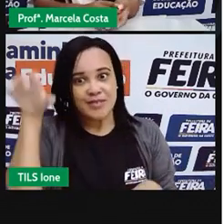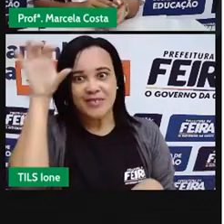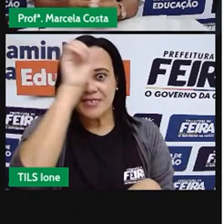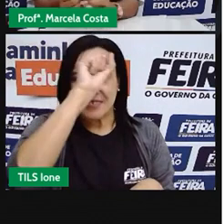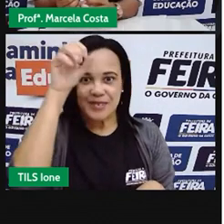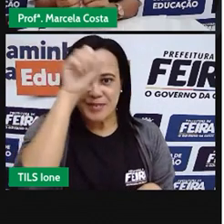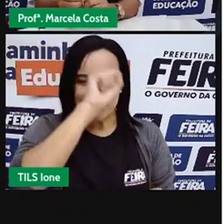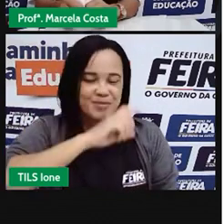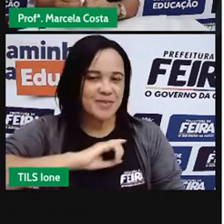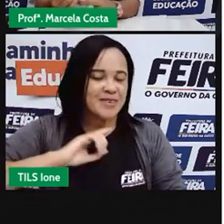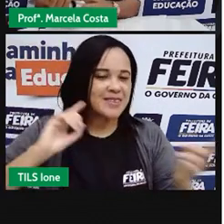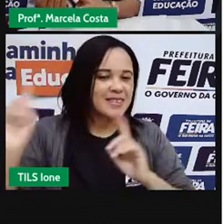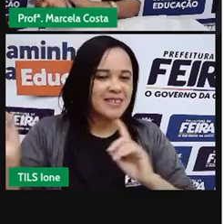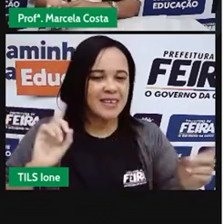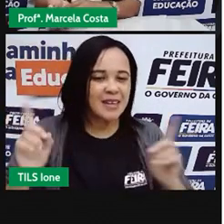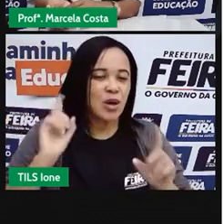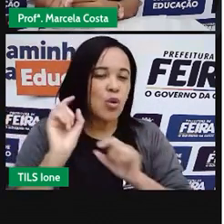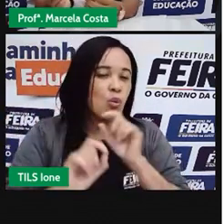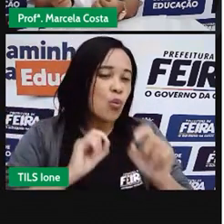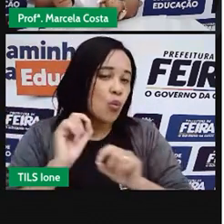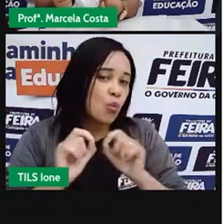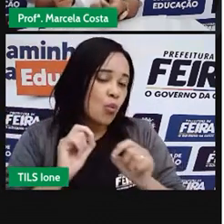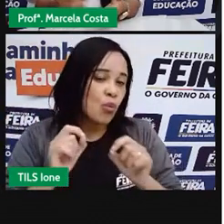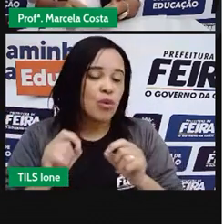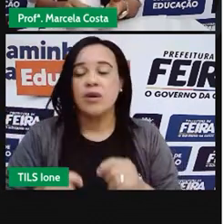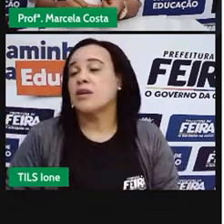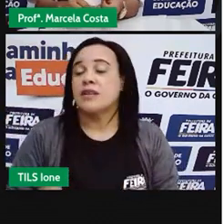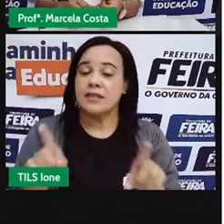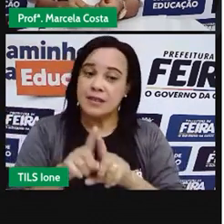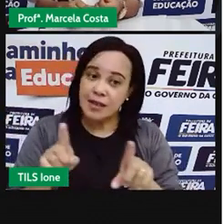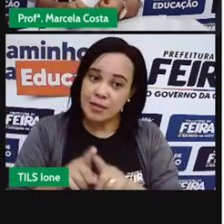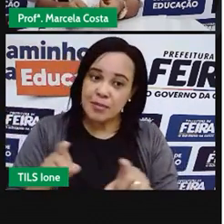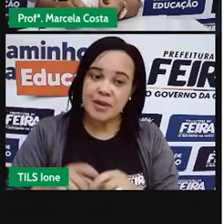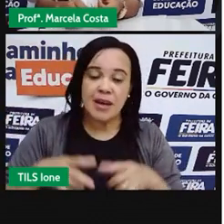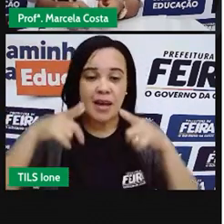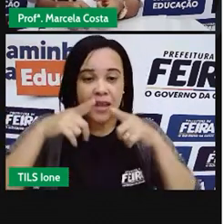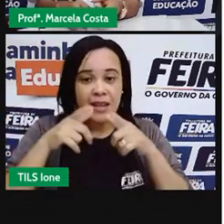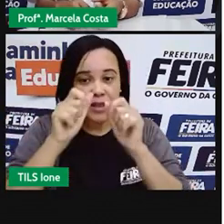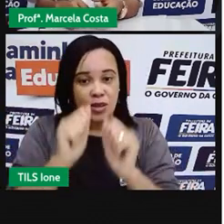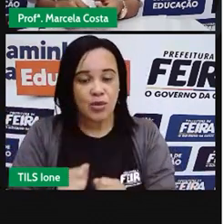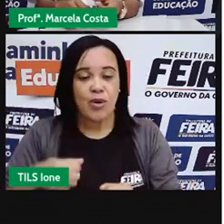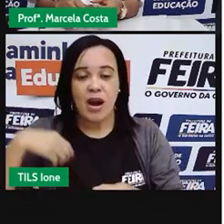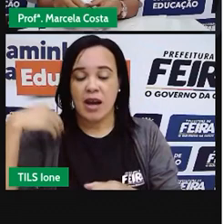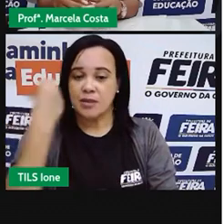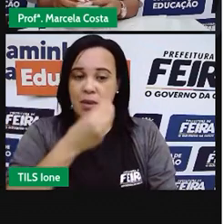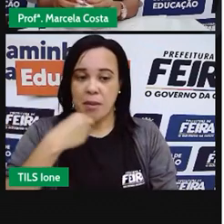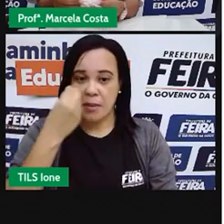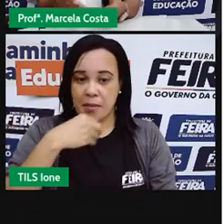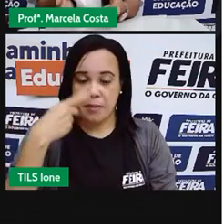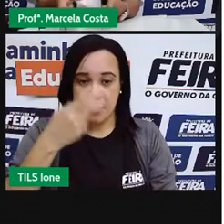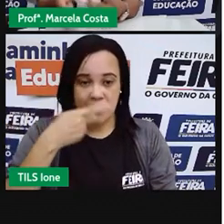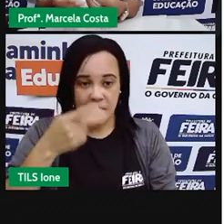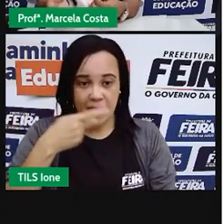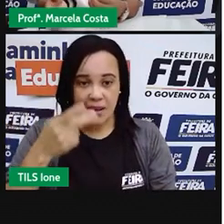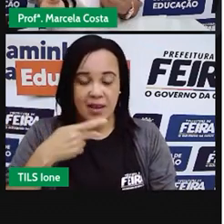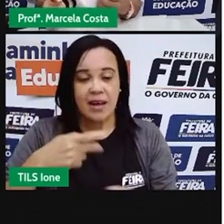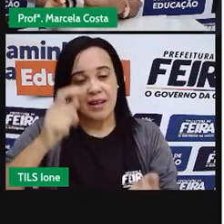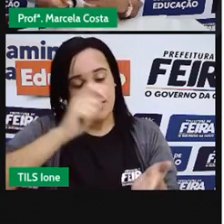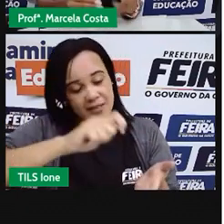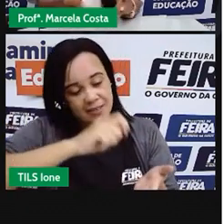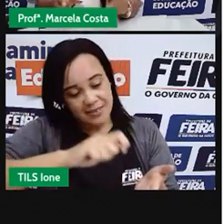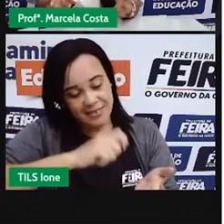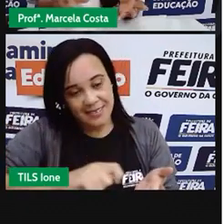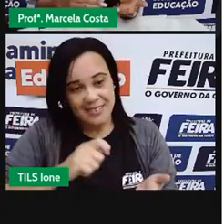a distinguir a linguagem oral da linguagem escrita. Você também vai aprender a exercitar o faz de